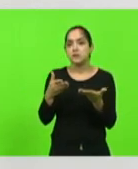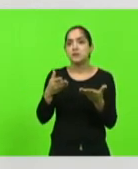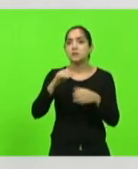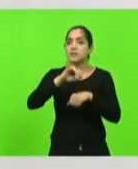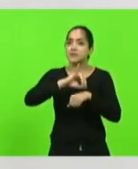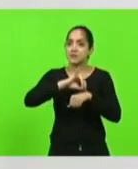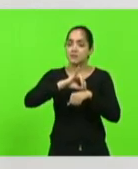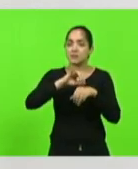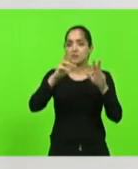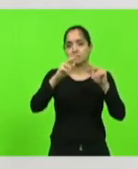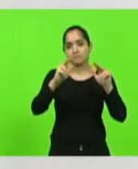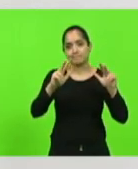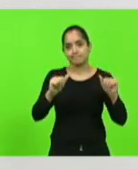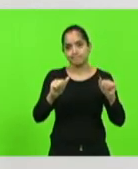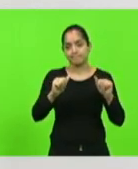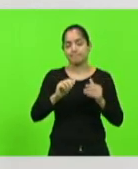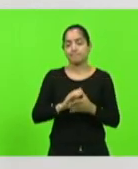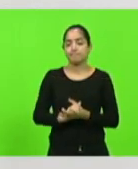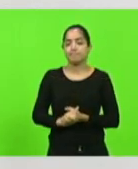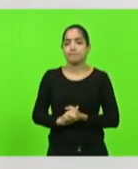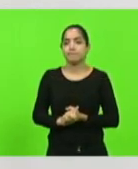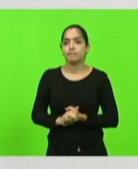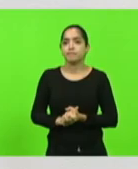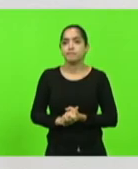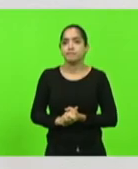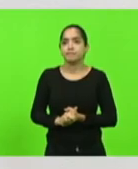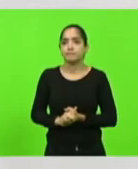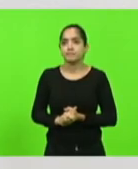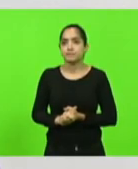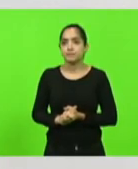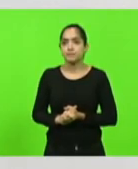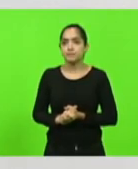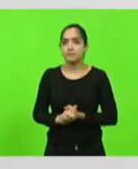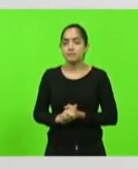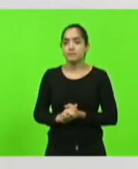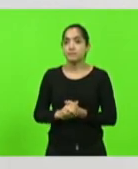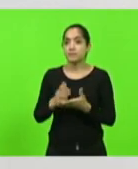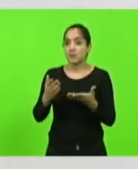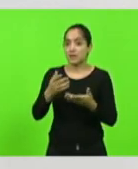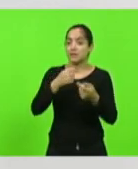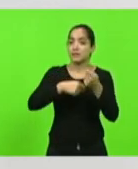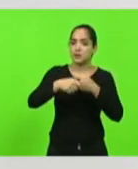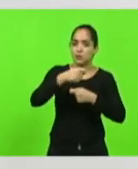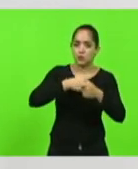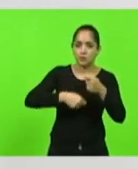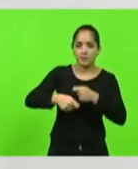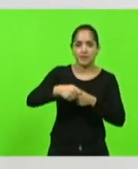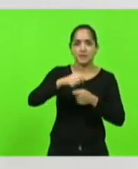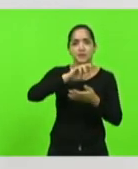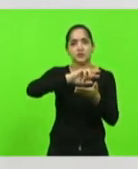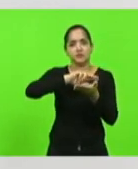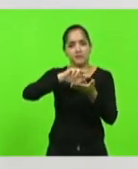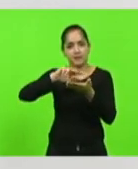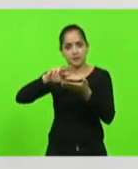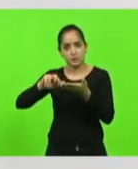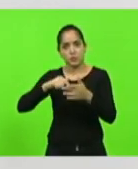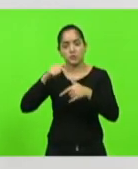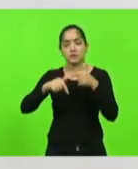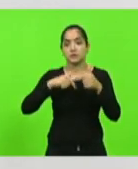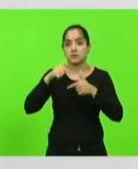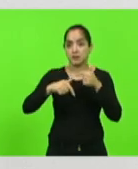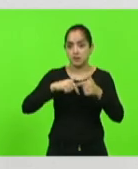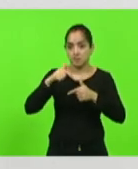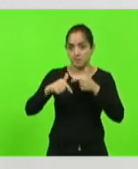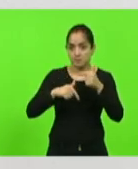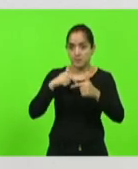catarinense além da economia de todas as atividades que a nossa